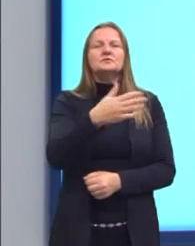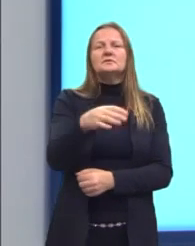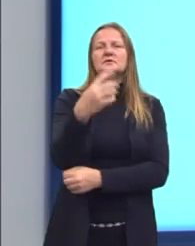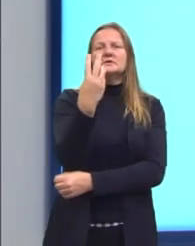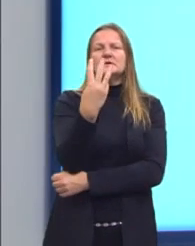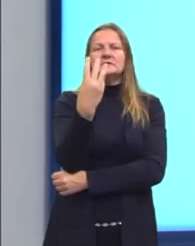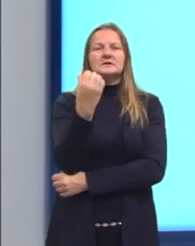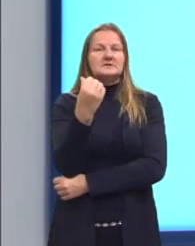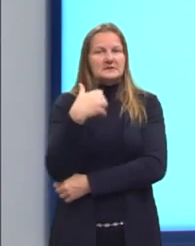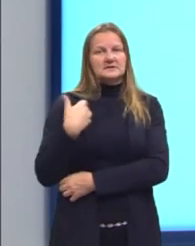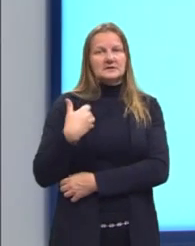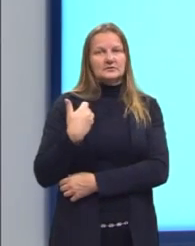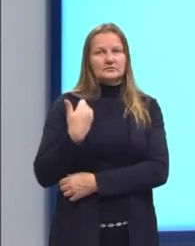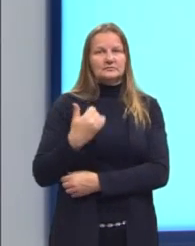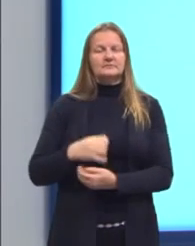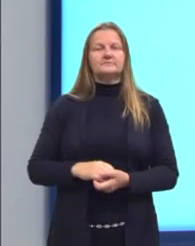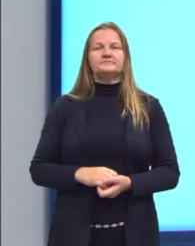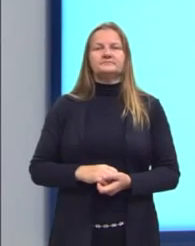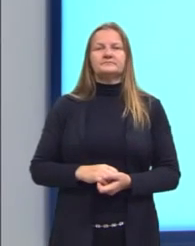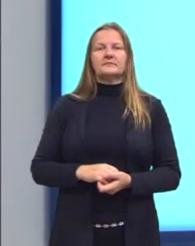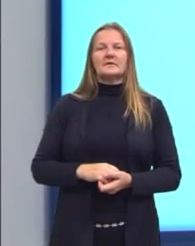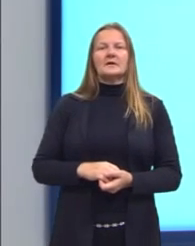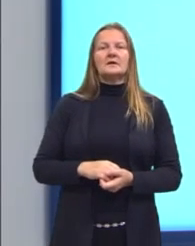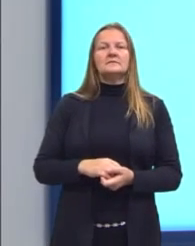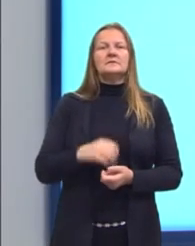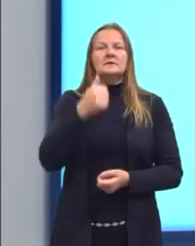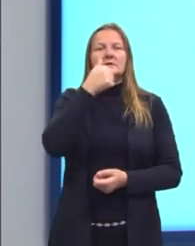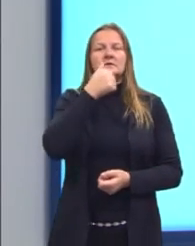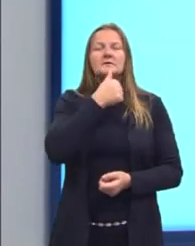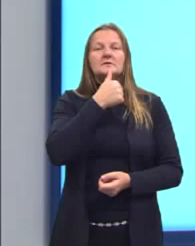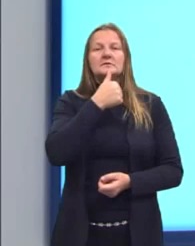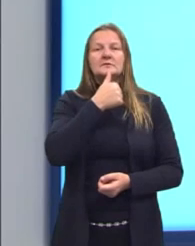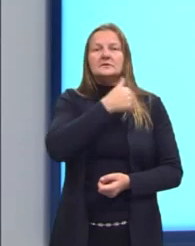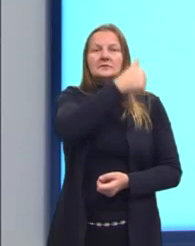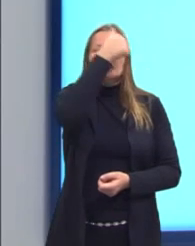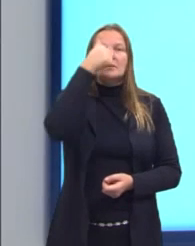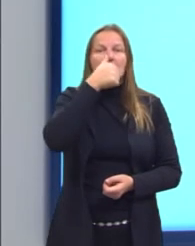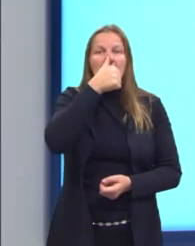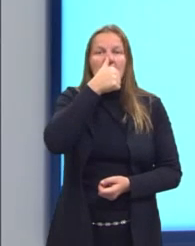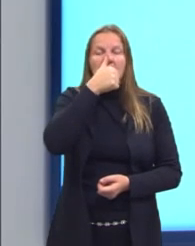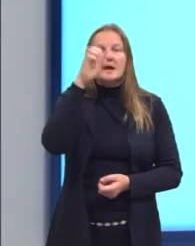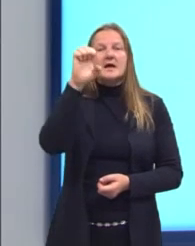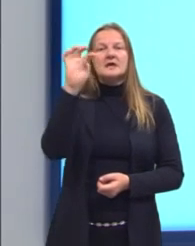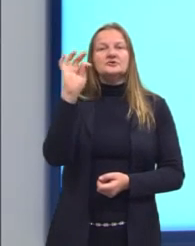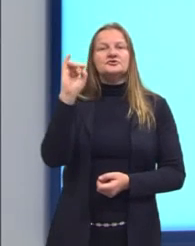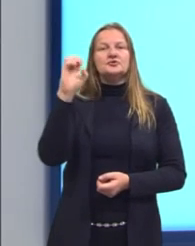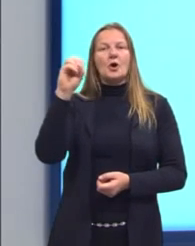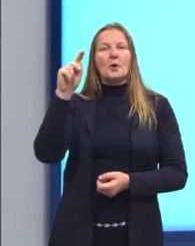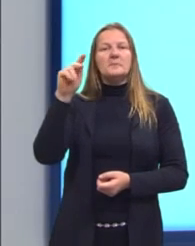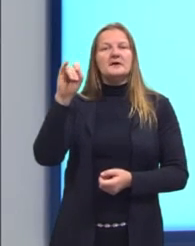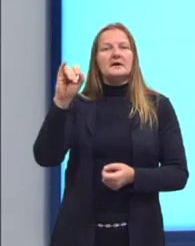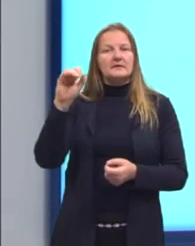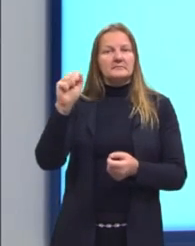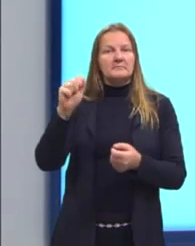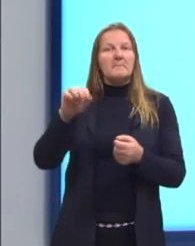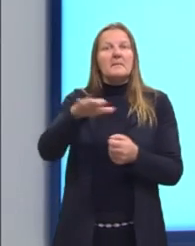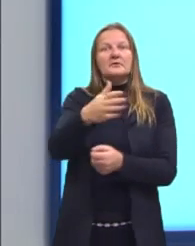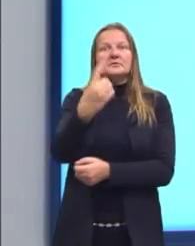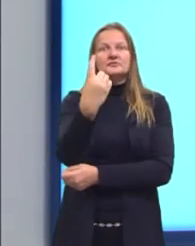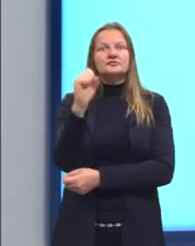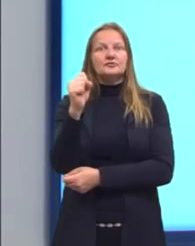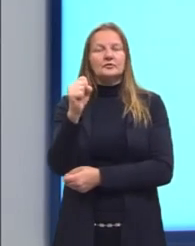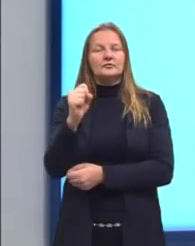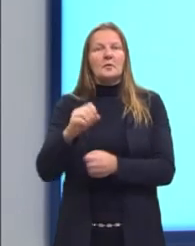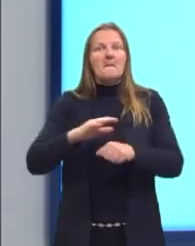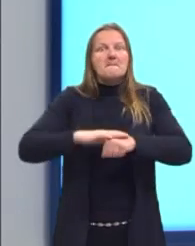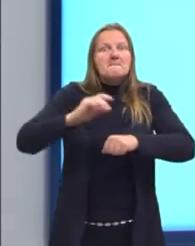de 36 anos. Na Etiópia, a média é de 18. O país com maior número de idosos é a Alemanha,